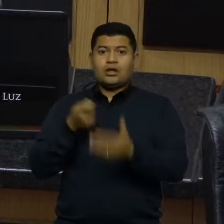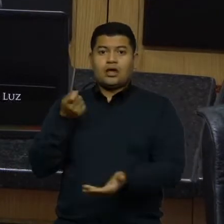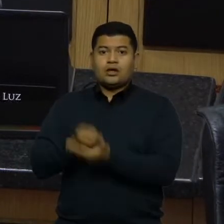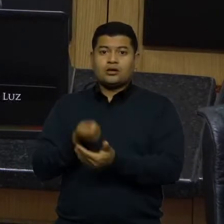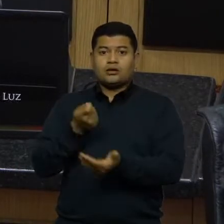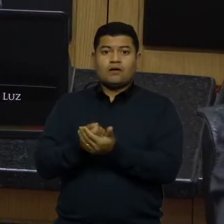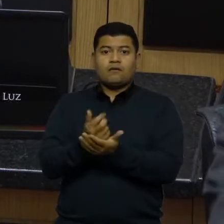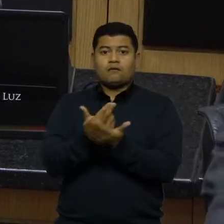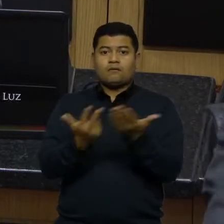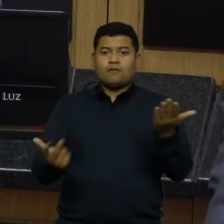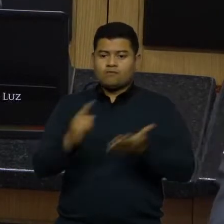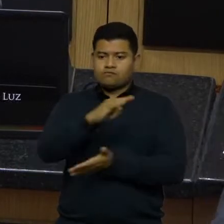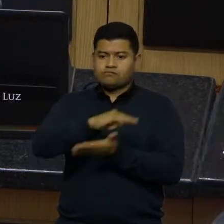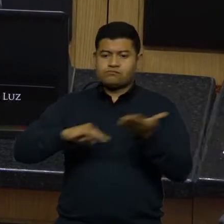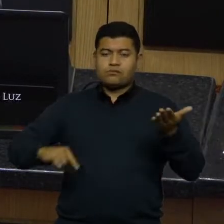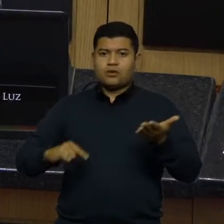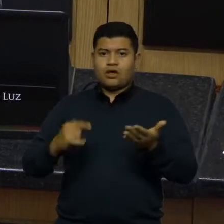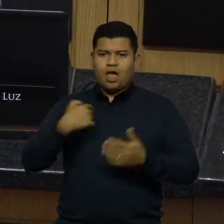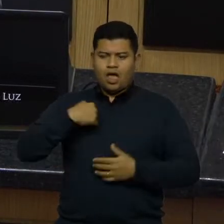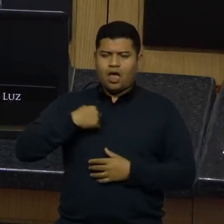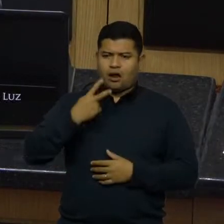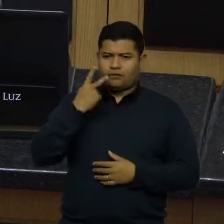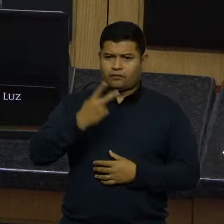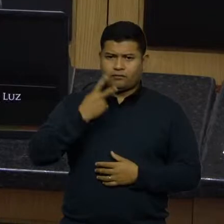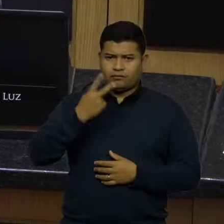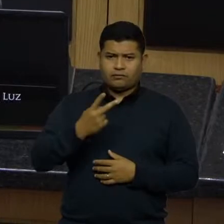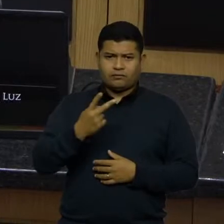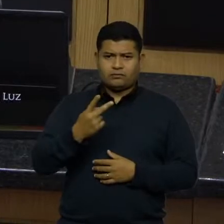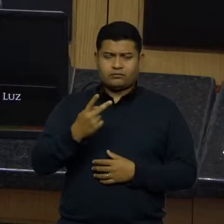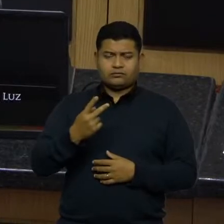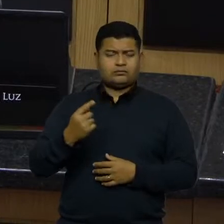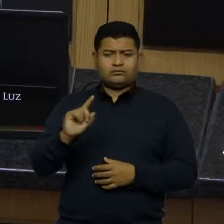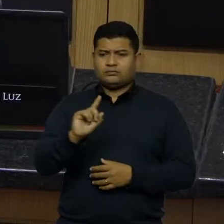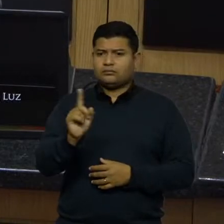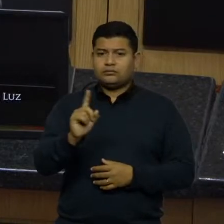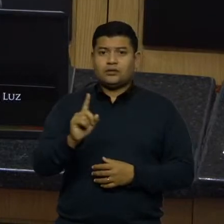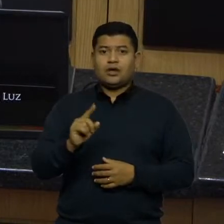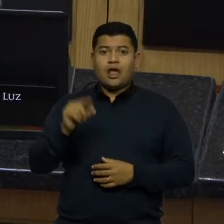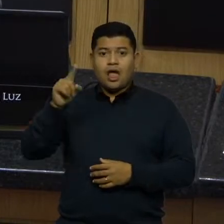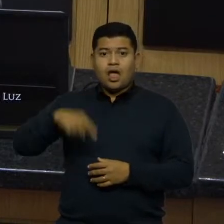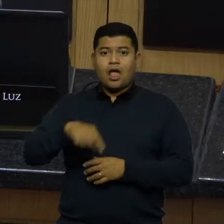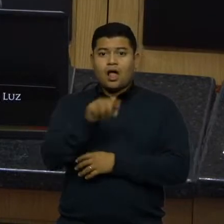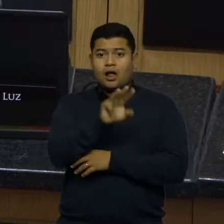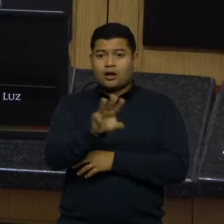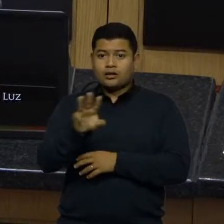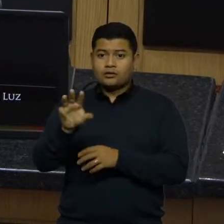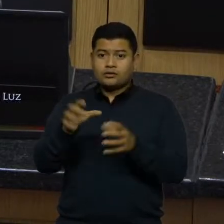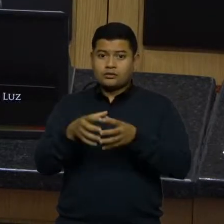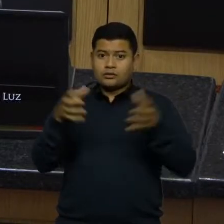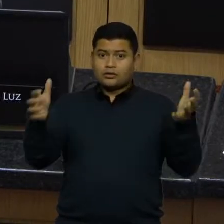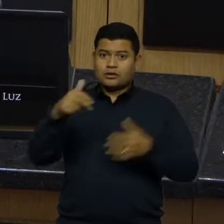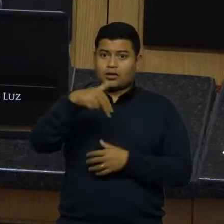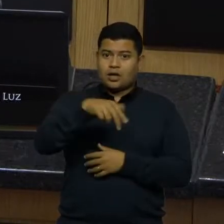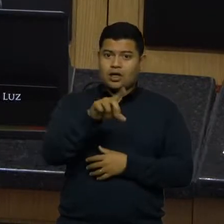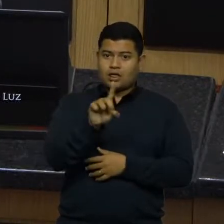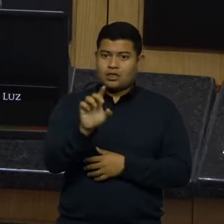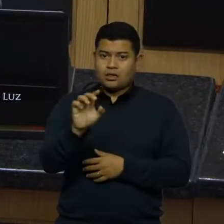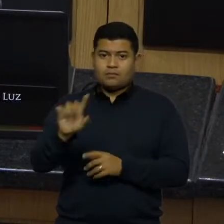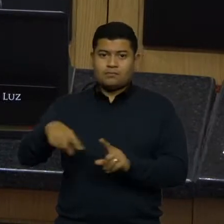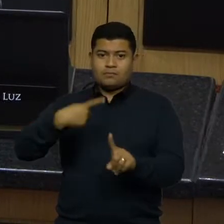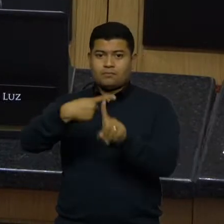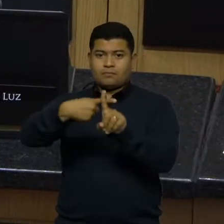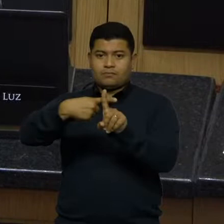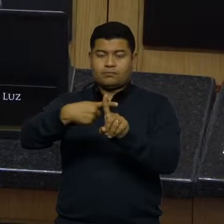documentários. Quem está dizendo isso não é a deputada Ana, a deputada de direita, é um site da grande mídia, ND+, o